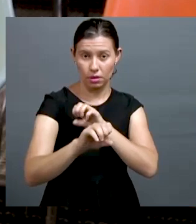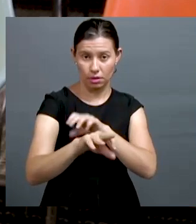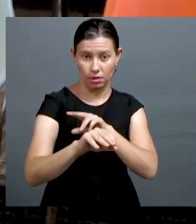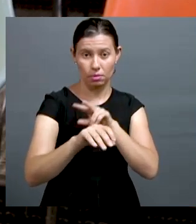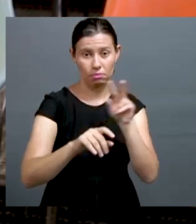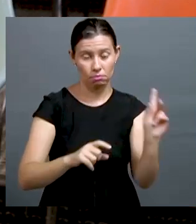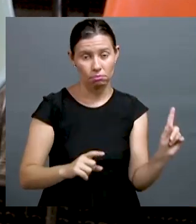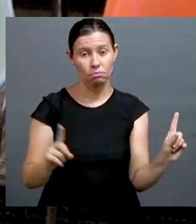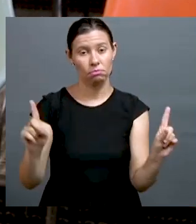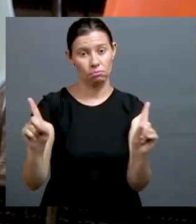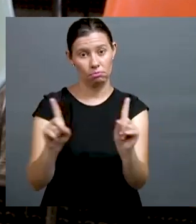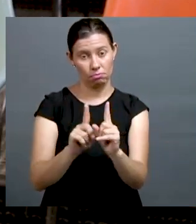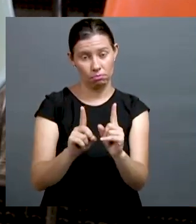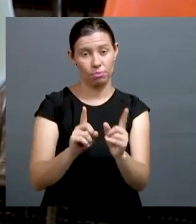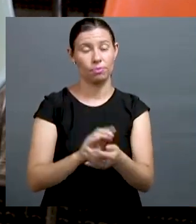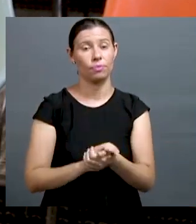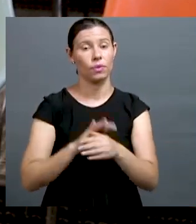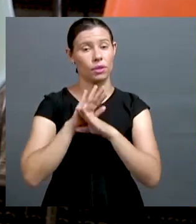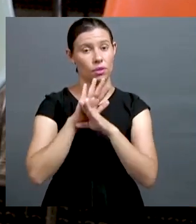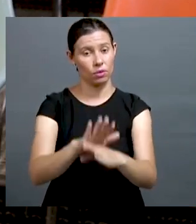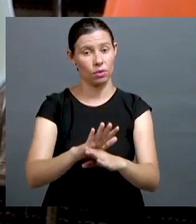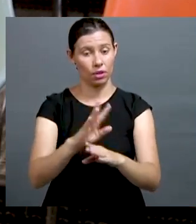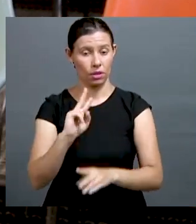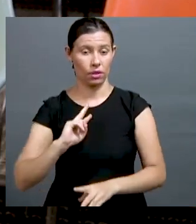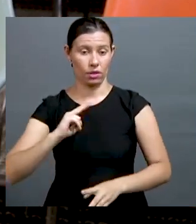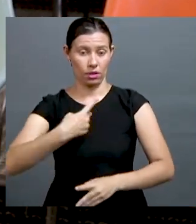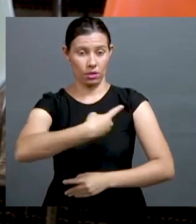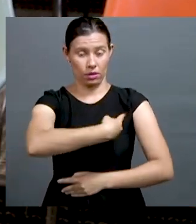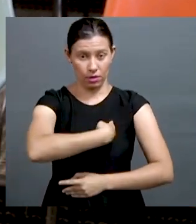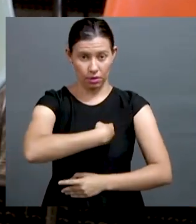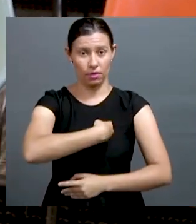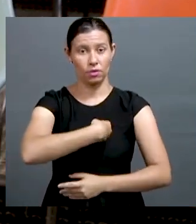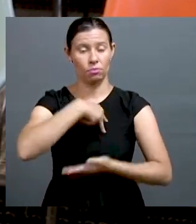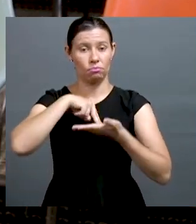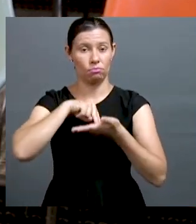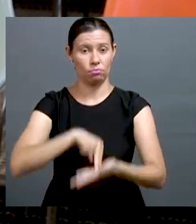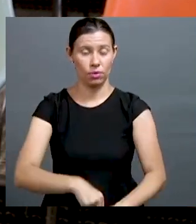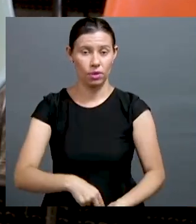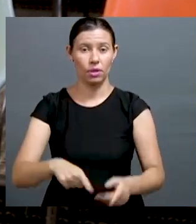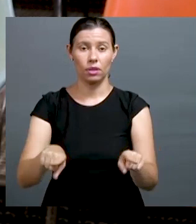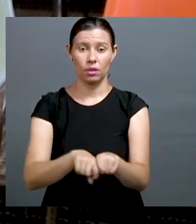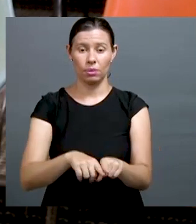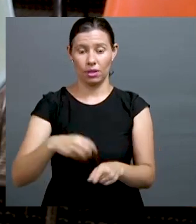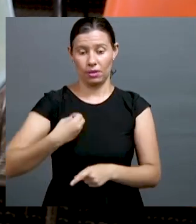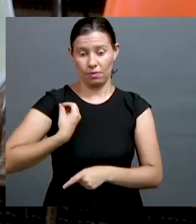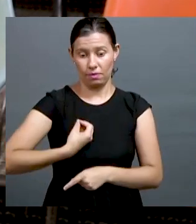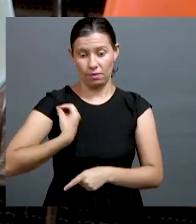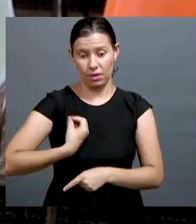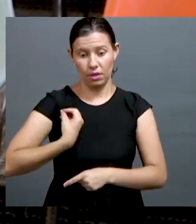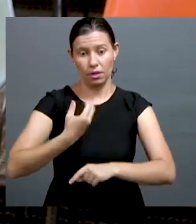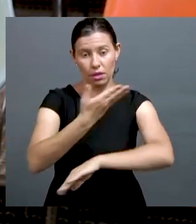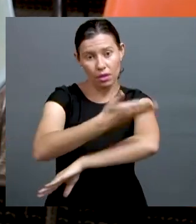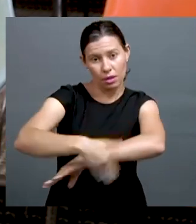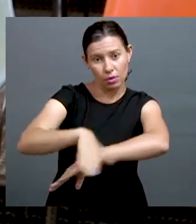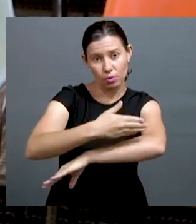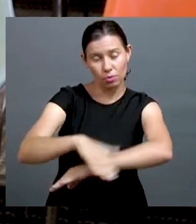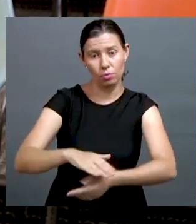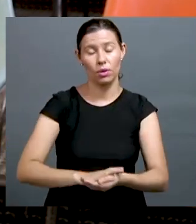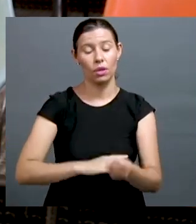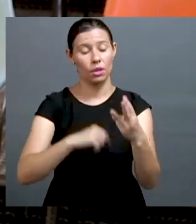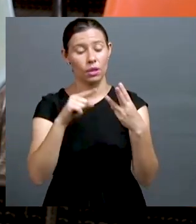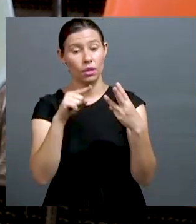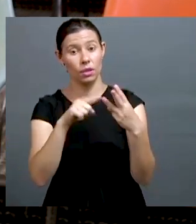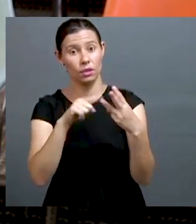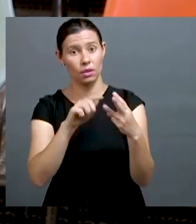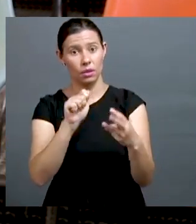pelos Pares, que foi extremamente importante no empoderamento das travestis. O Vidas nas Calçadas, que falo dele por último.